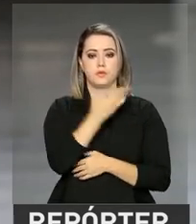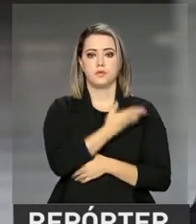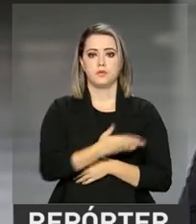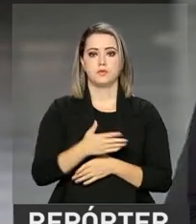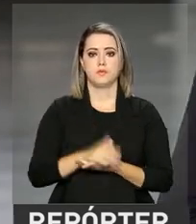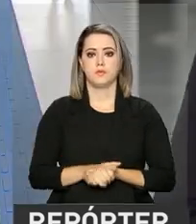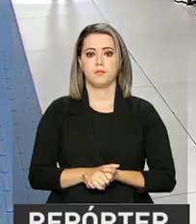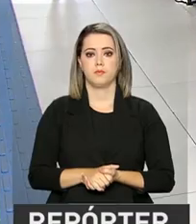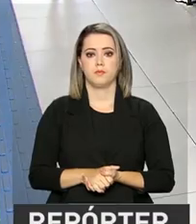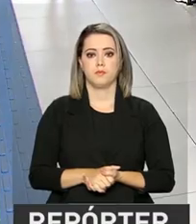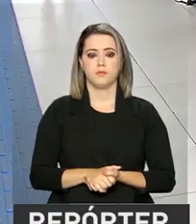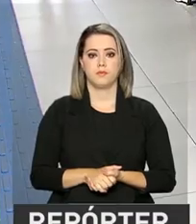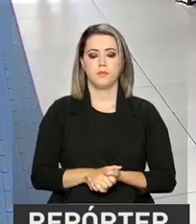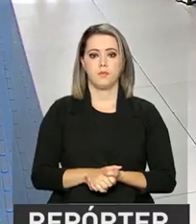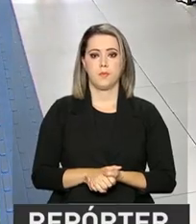foi.